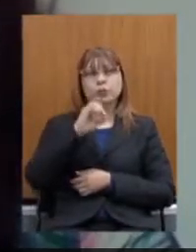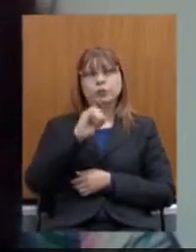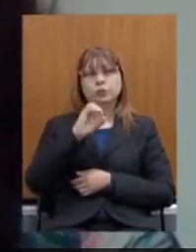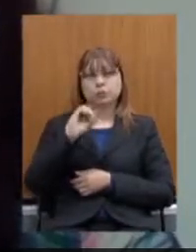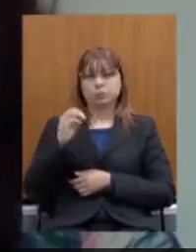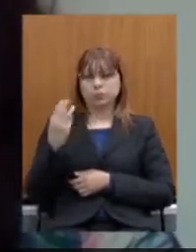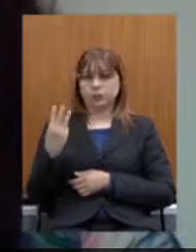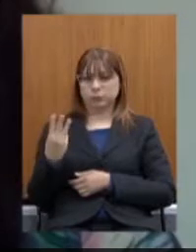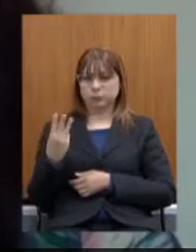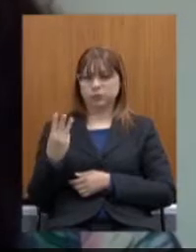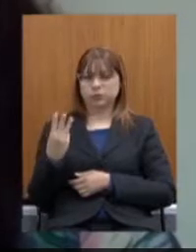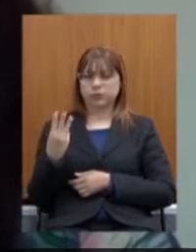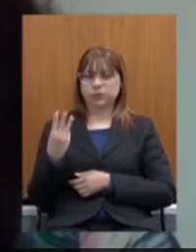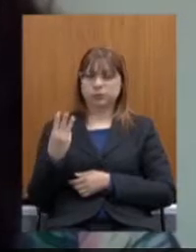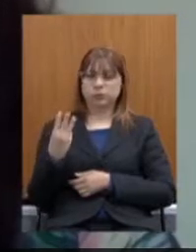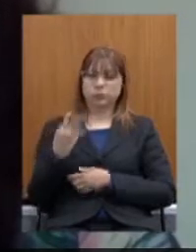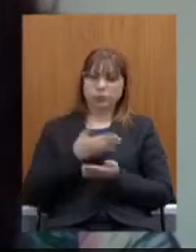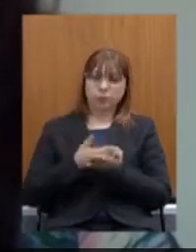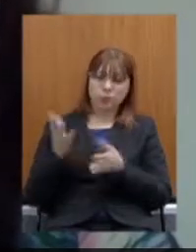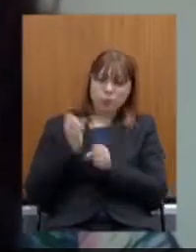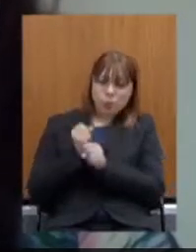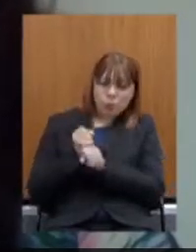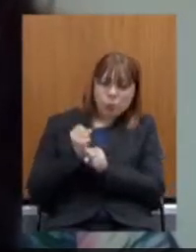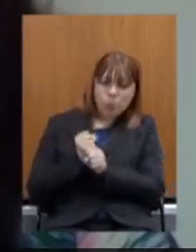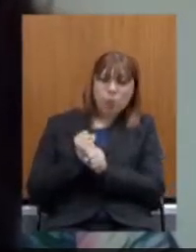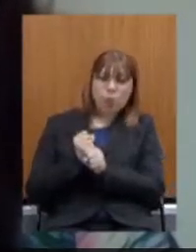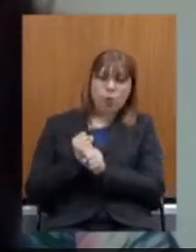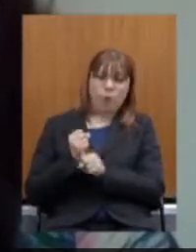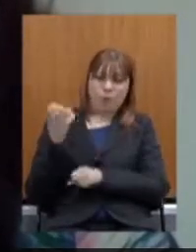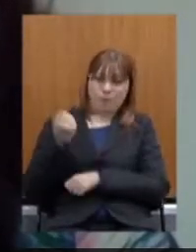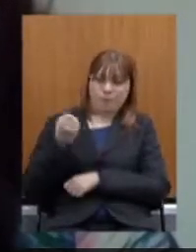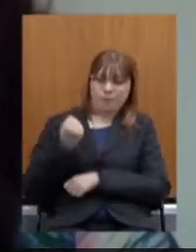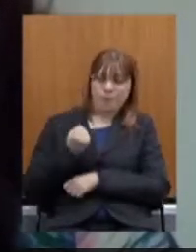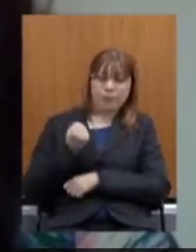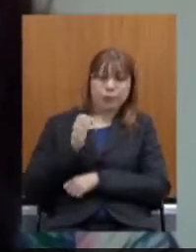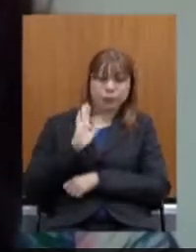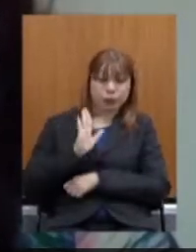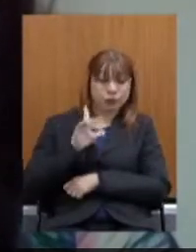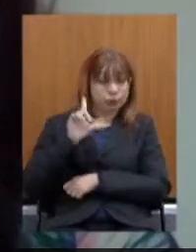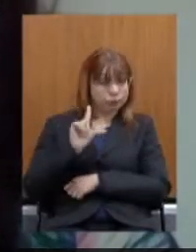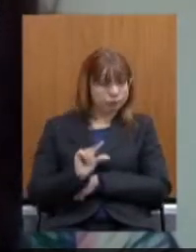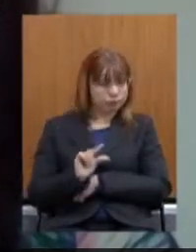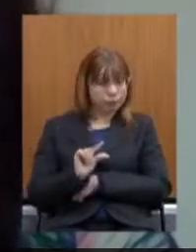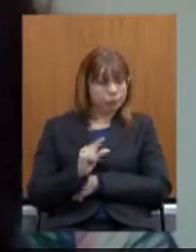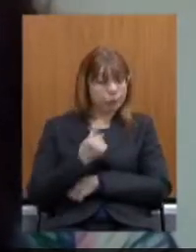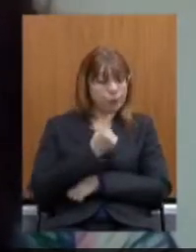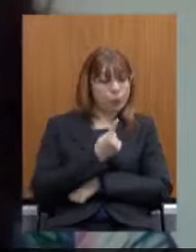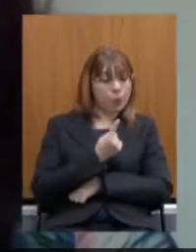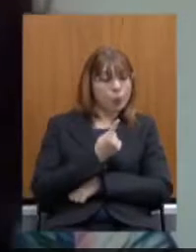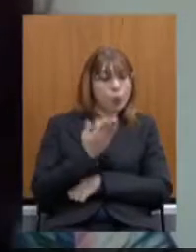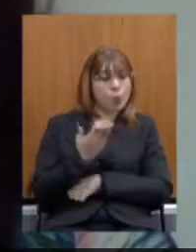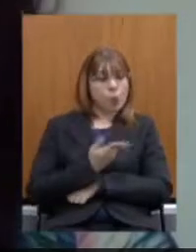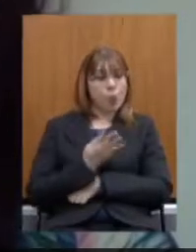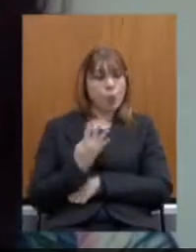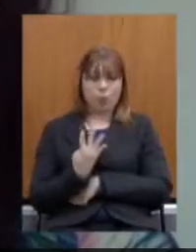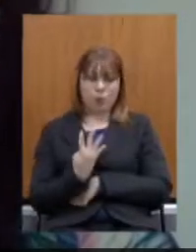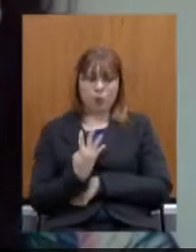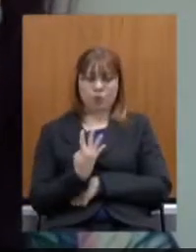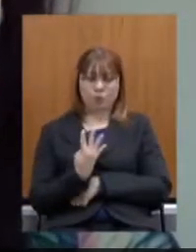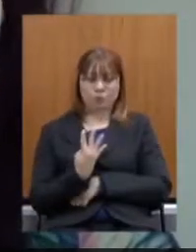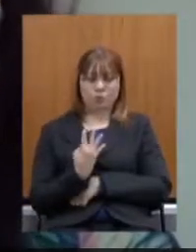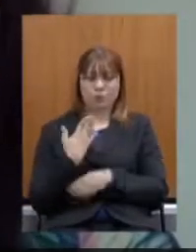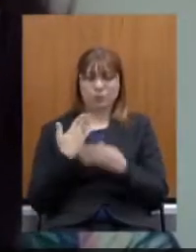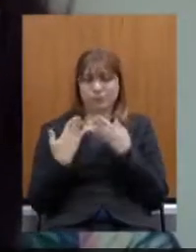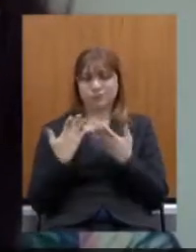o cálculo da pensão já tem um redutor de aproximadamente um quarto do valor da remuneração do